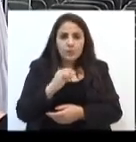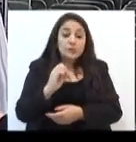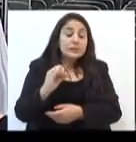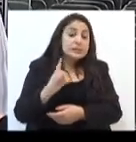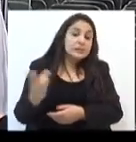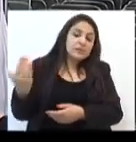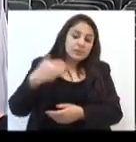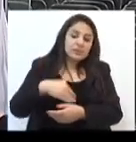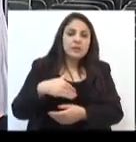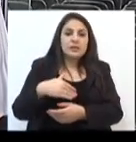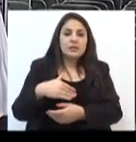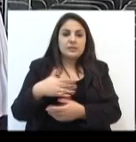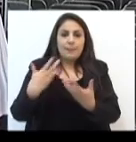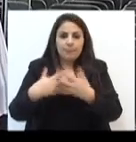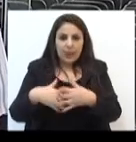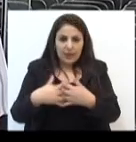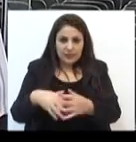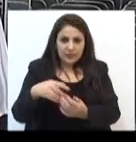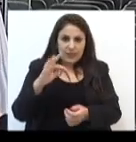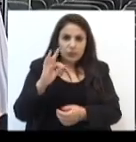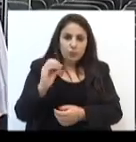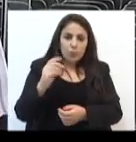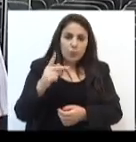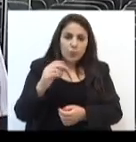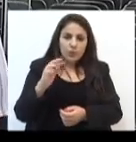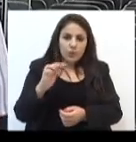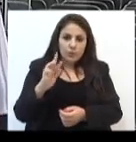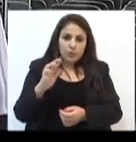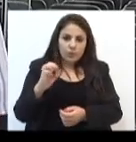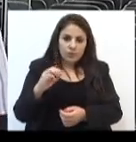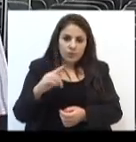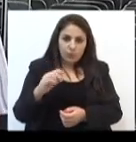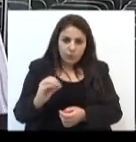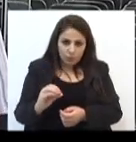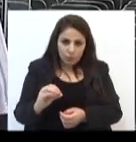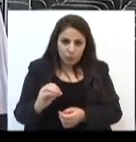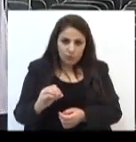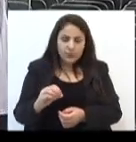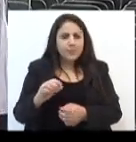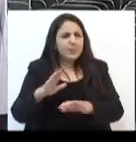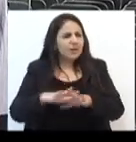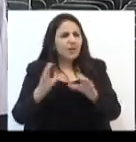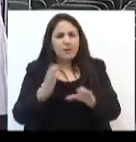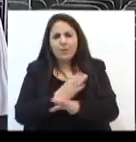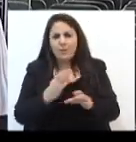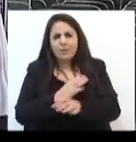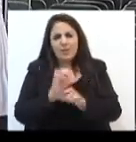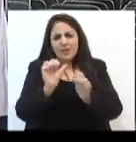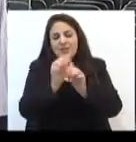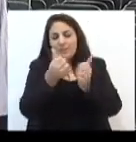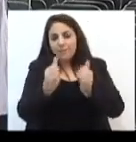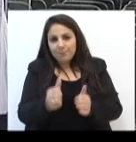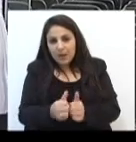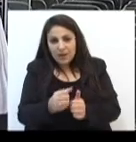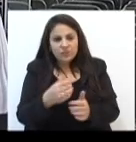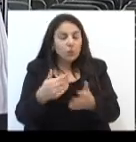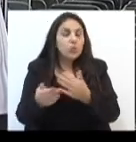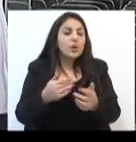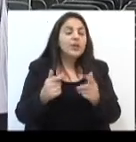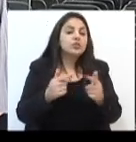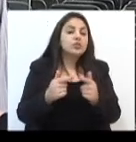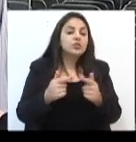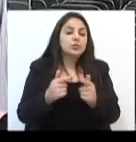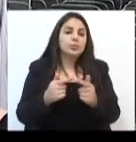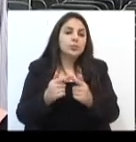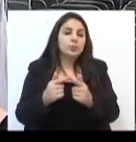que ficará completo, a parte de imagem, tecnologia de imagem para qualquer tipo de doença que precise de imagem,